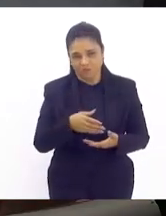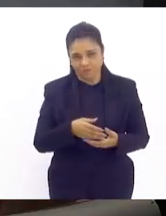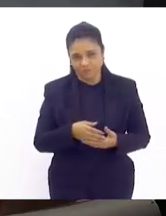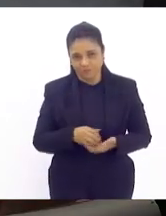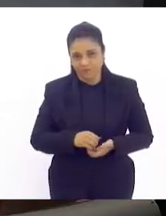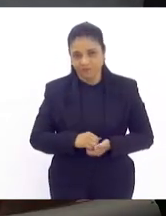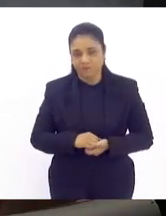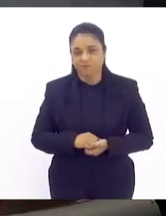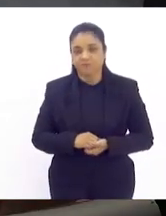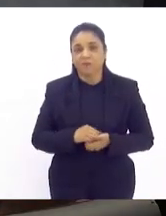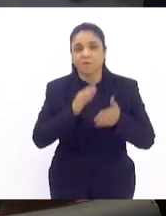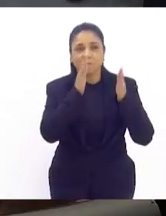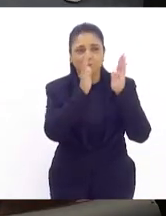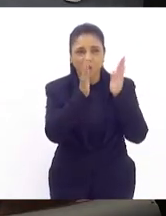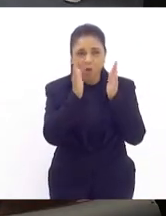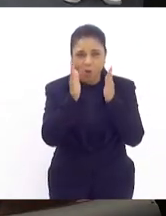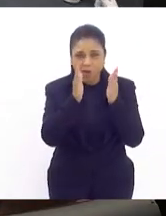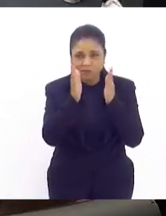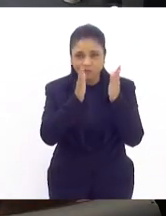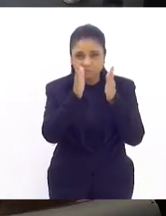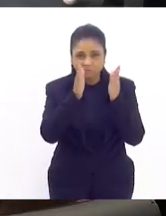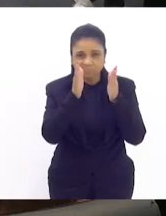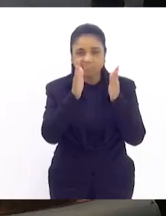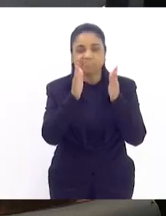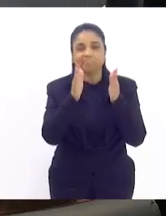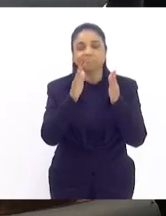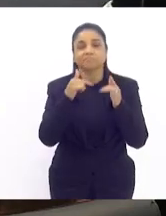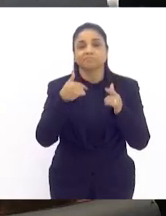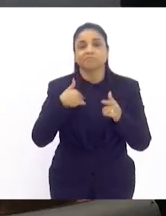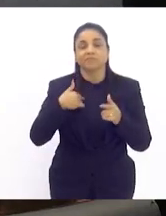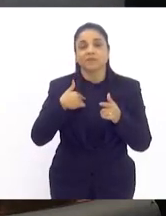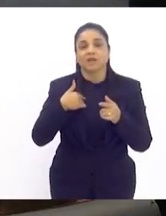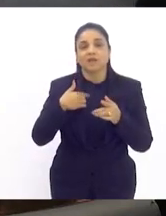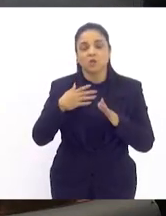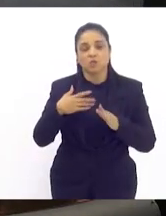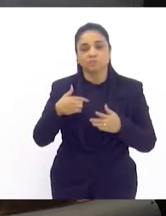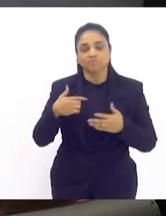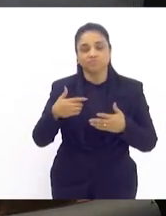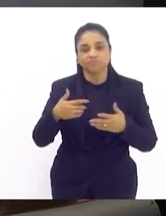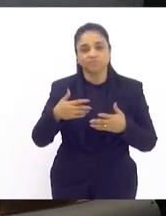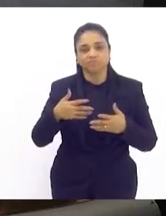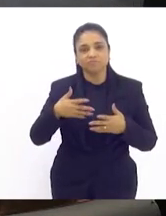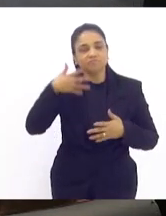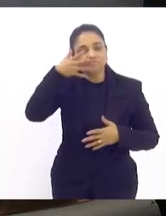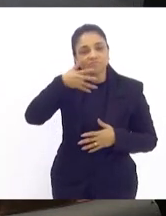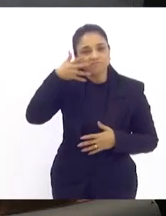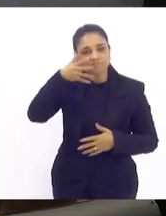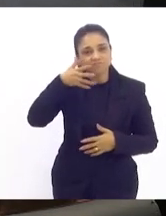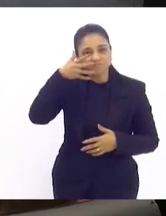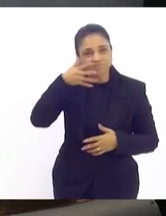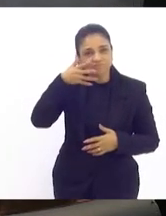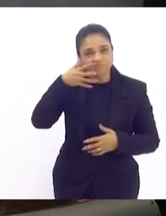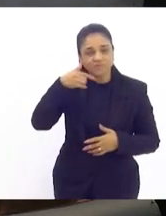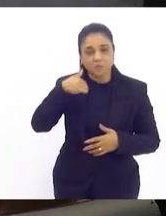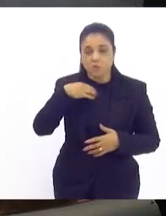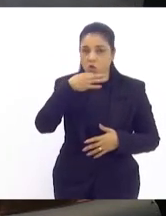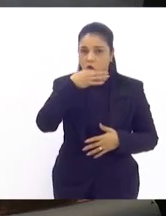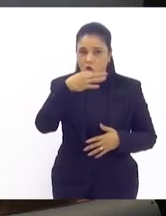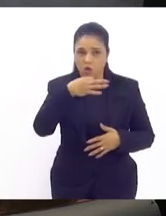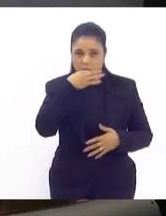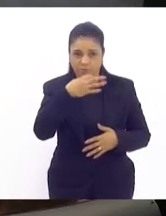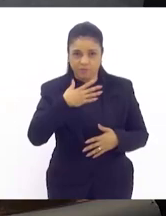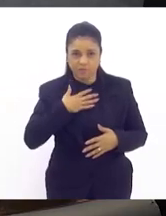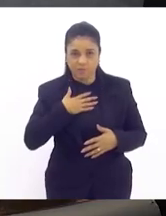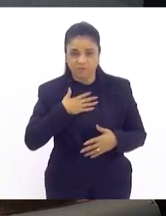pela ordem apenas para manifestar meu ponto de vista eu não sei porque esse